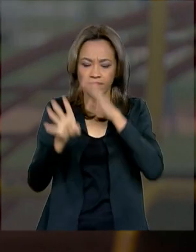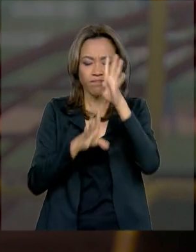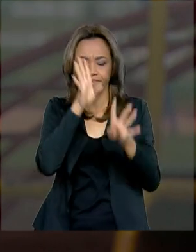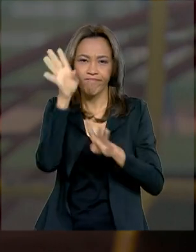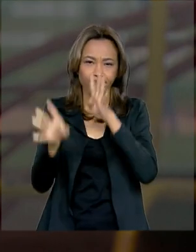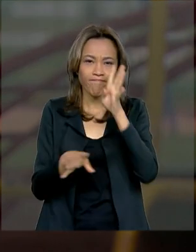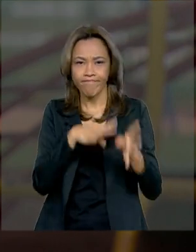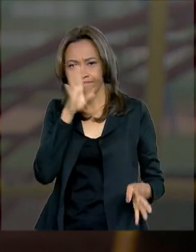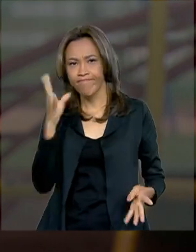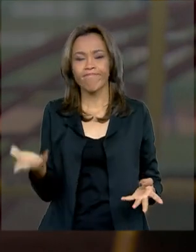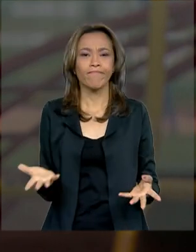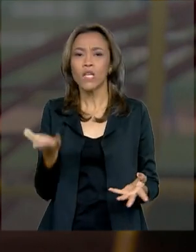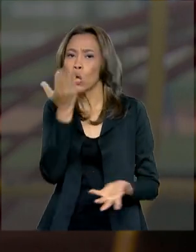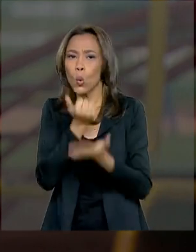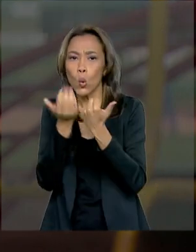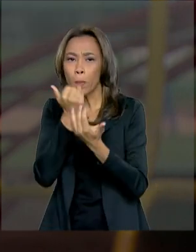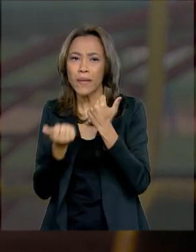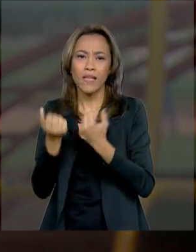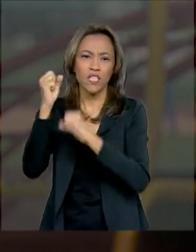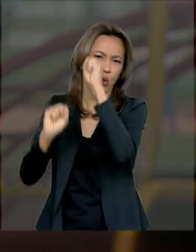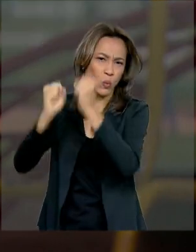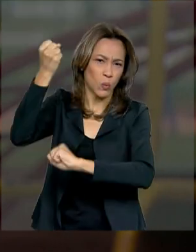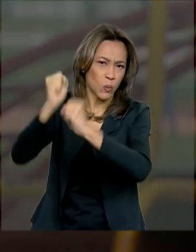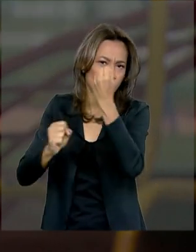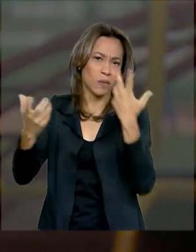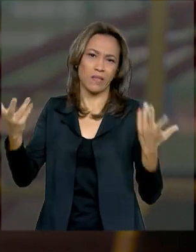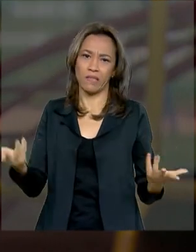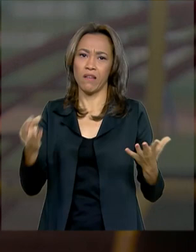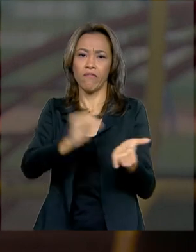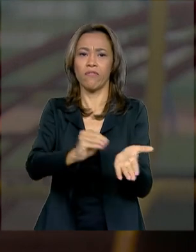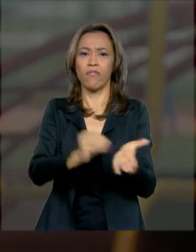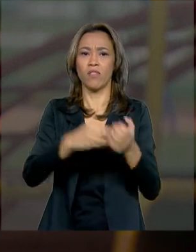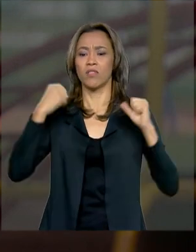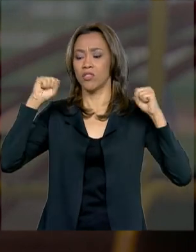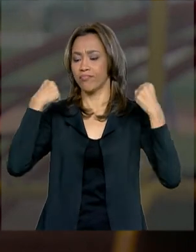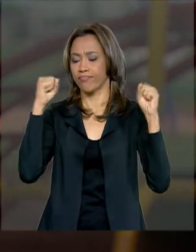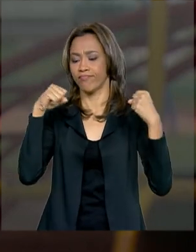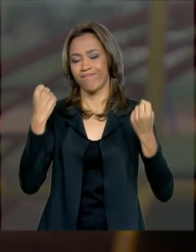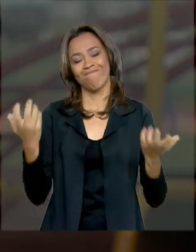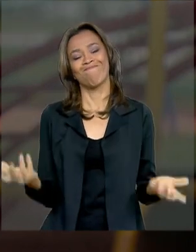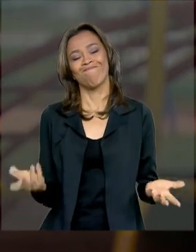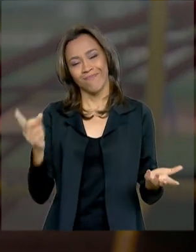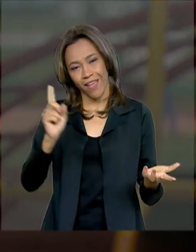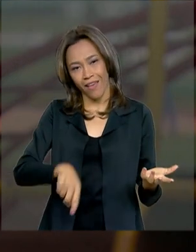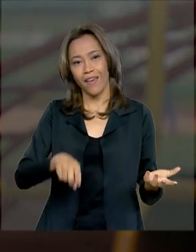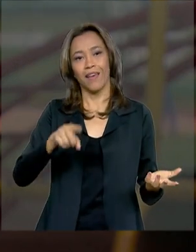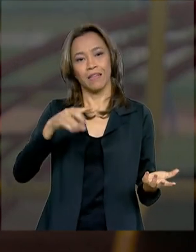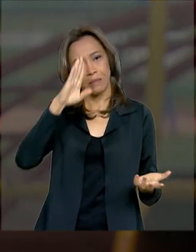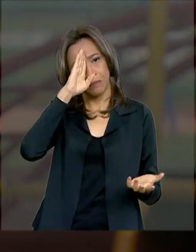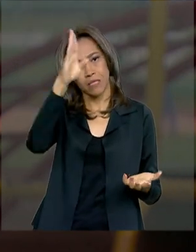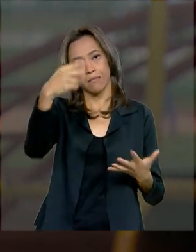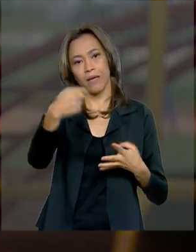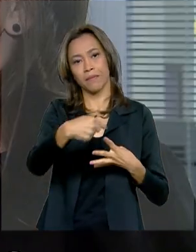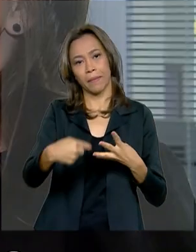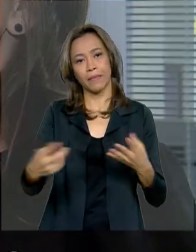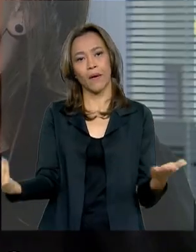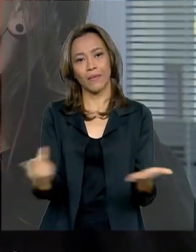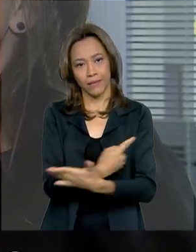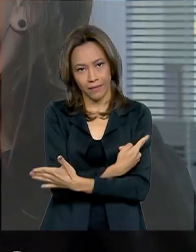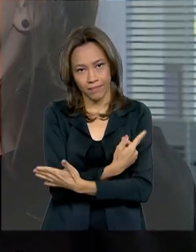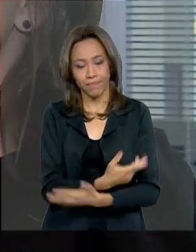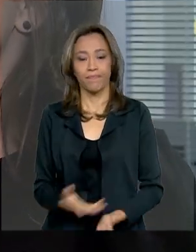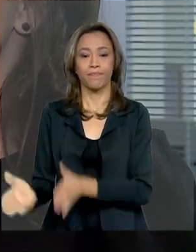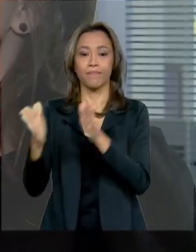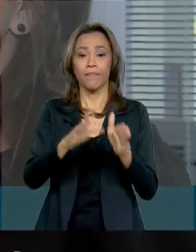consumo excessivo de produtos industrializados e a falta de exercícios físicos, são apontados como as principais causas. As